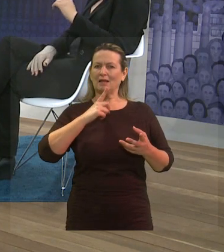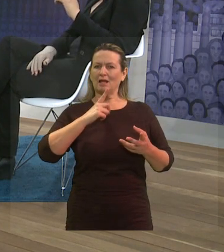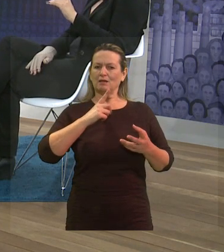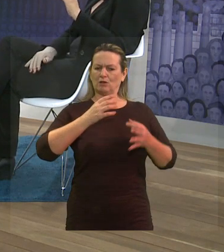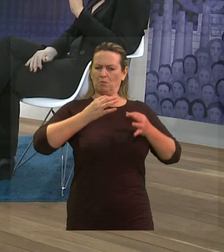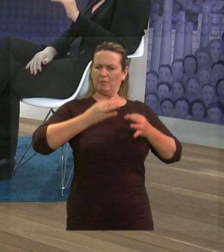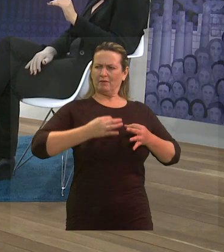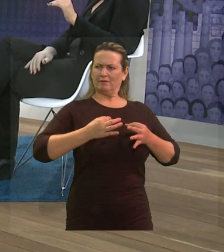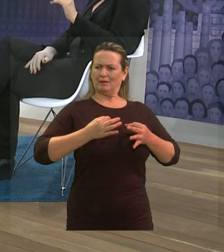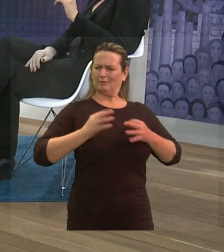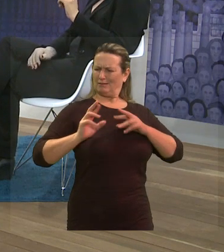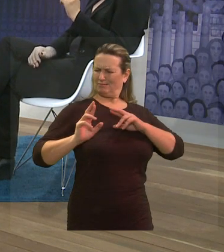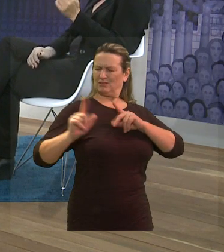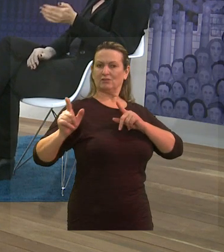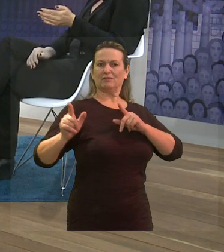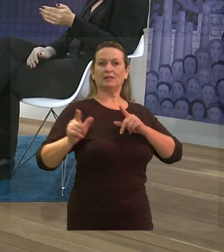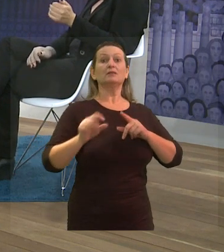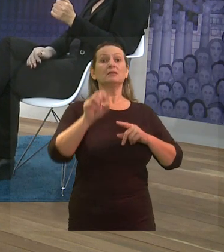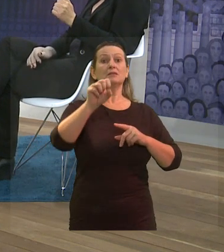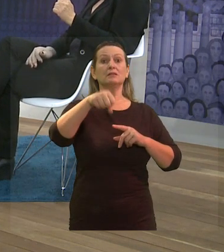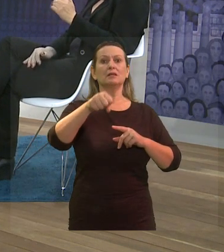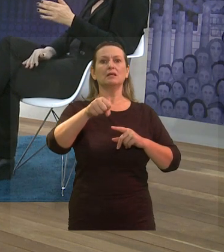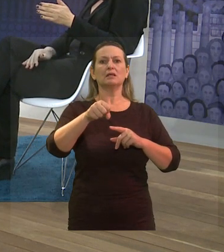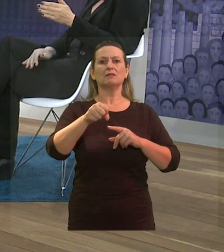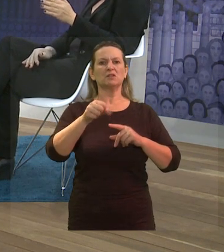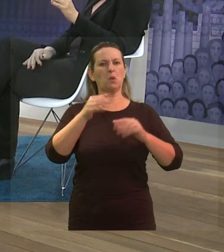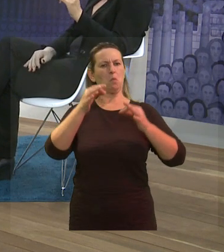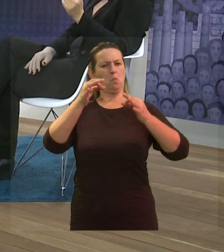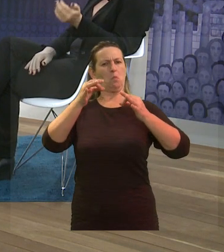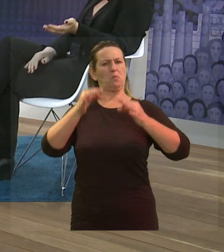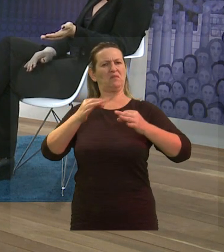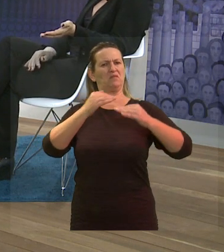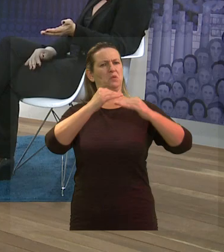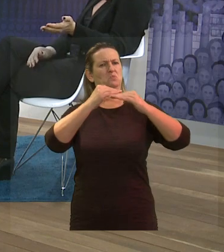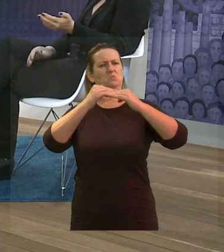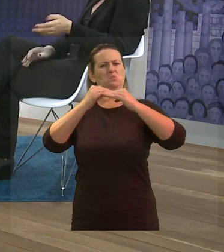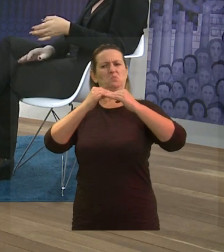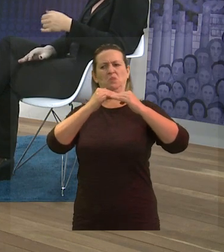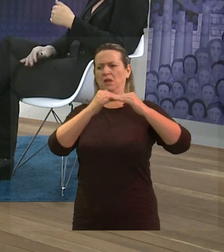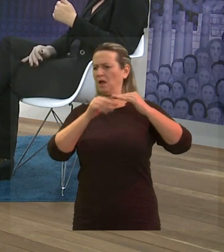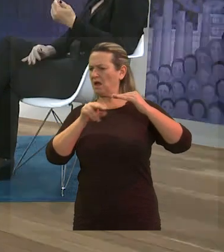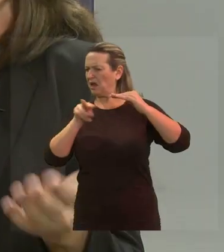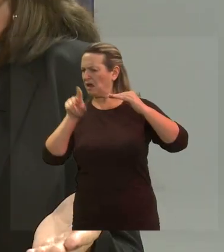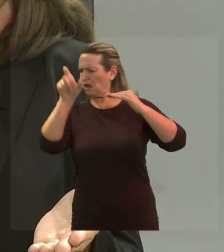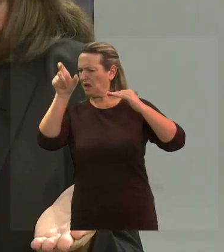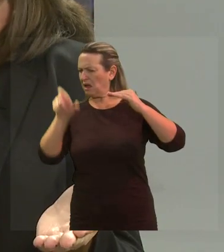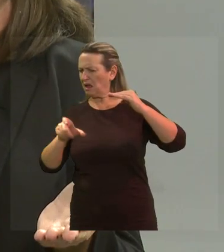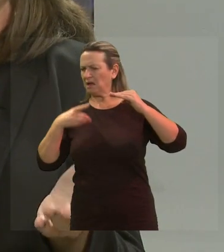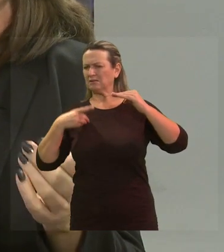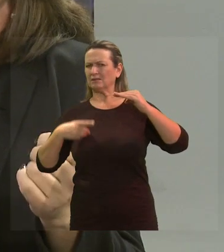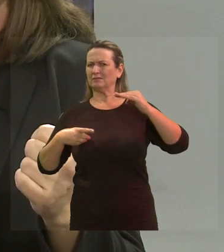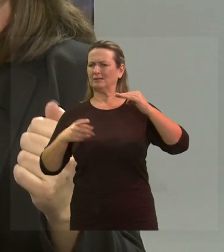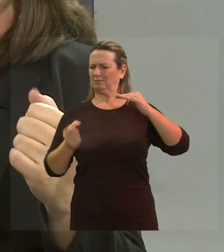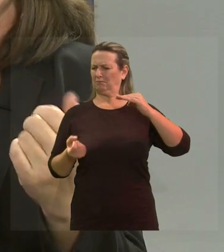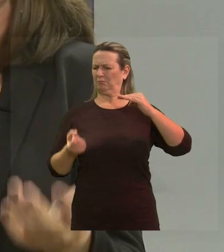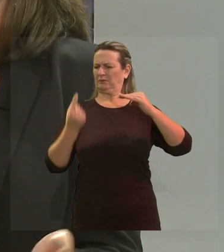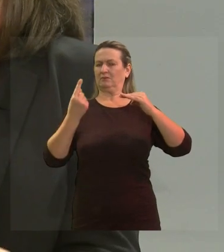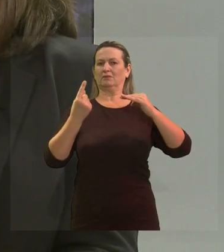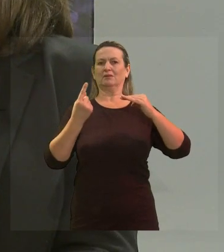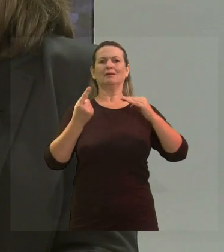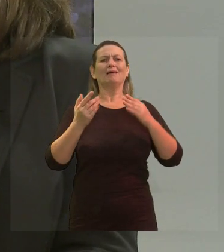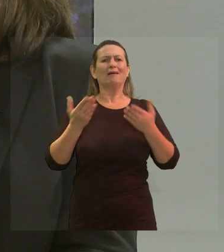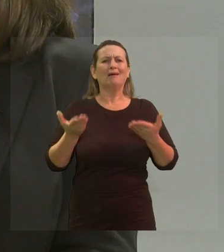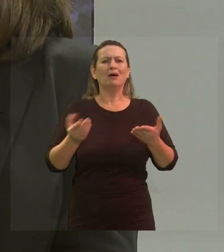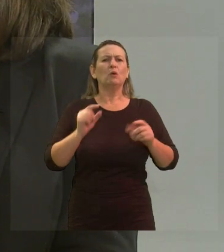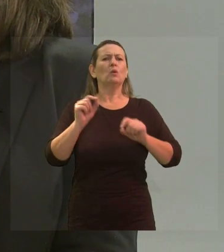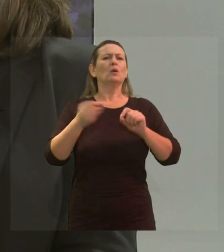Elas querem manter esse ideal, né, a todo custo, daí aparece uma pessoa com deficiência, você vê, não é bem isso, né, a vida é muito